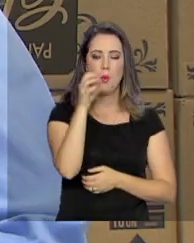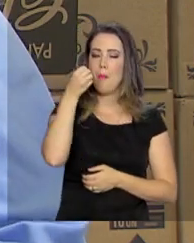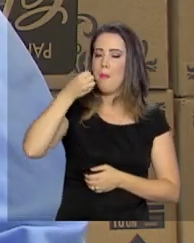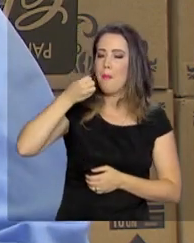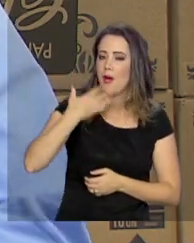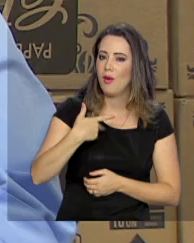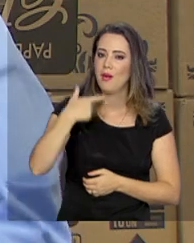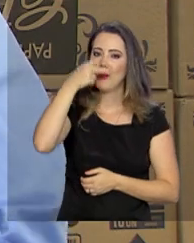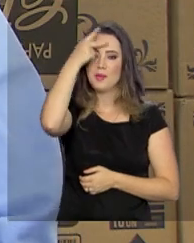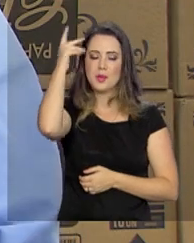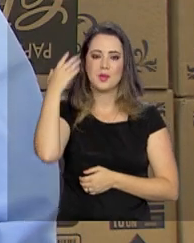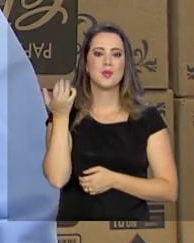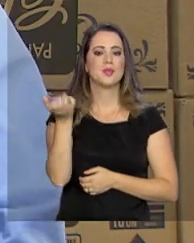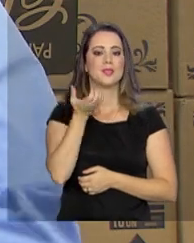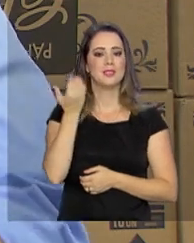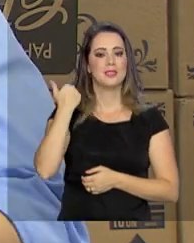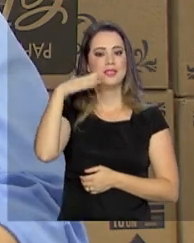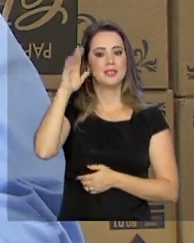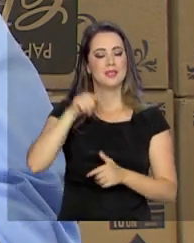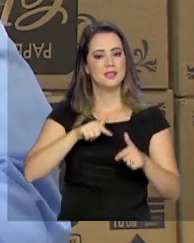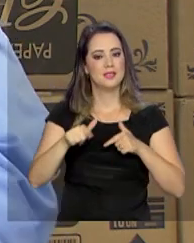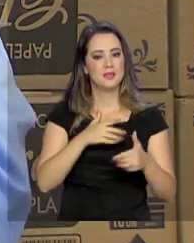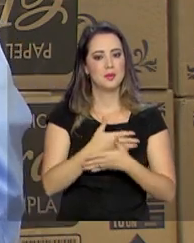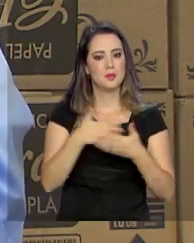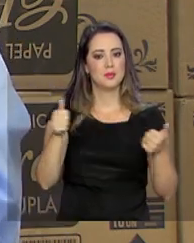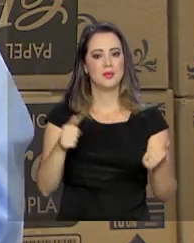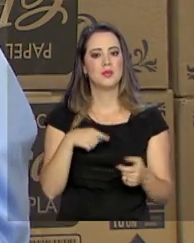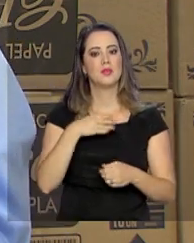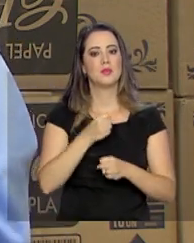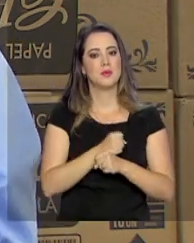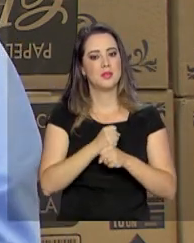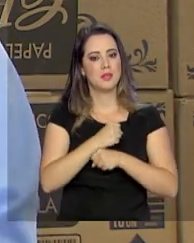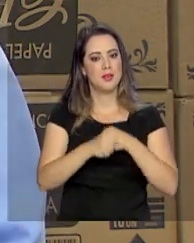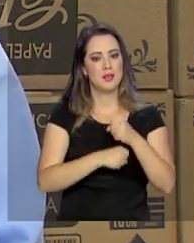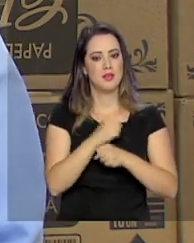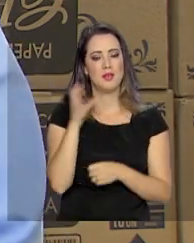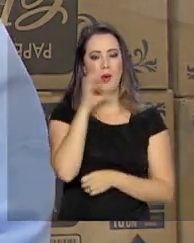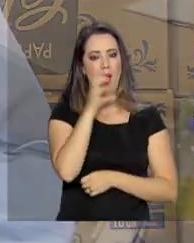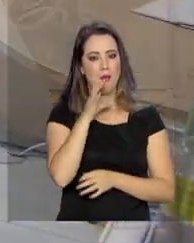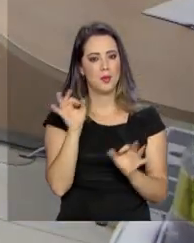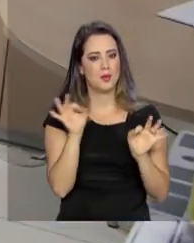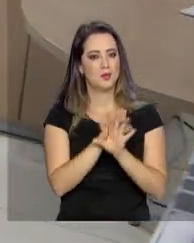A pessoa vai trabalhar com mais vontade, né? E vai ficar torcendo, pensando, passar logo para ver o outro.